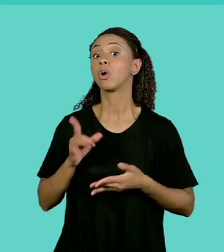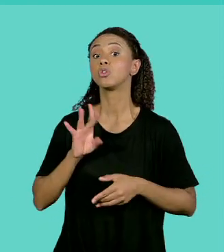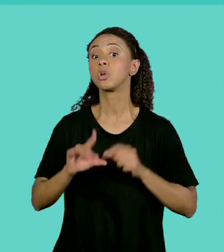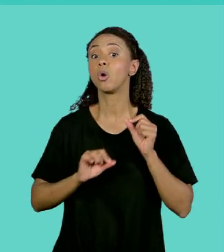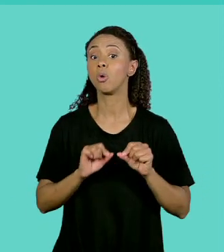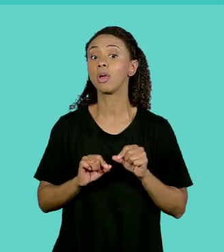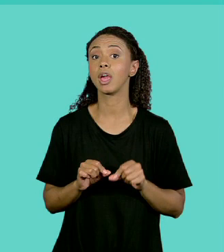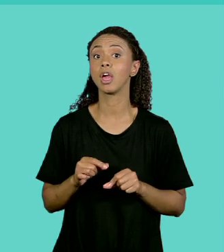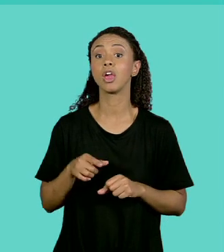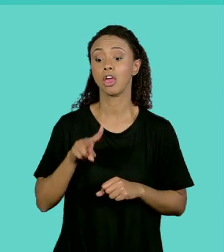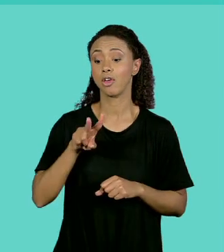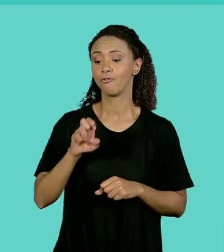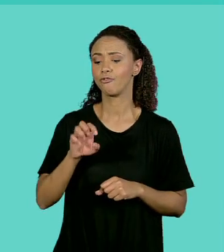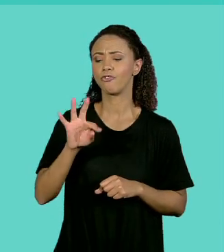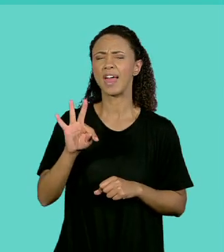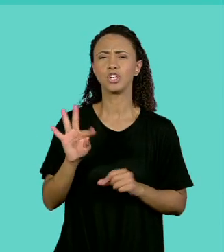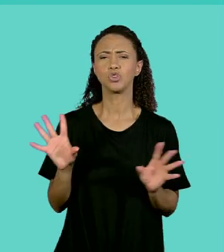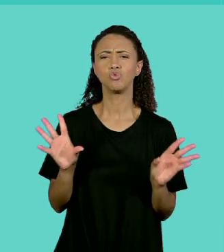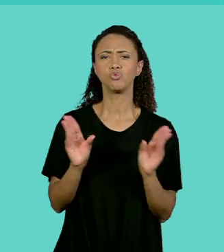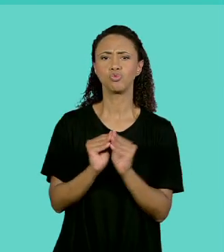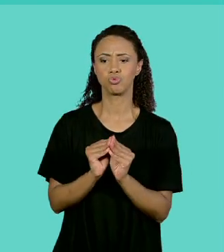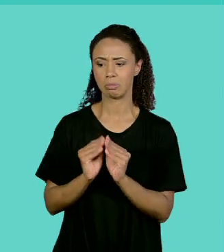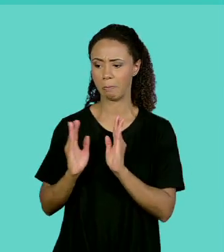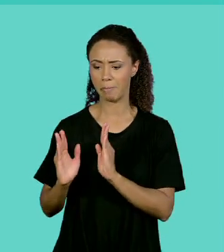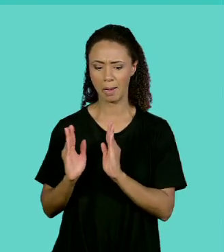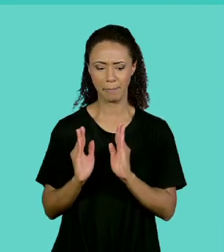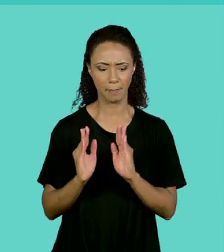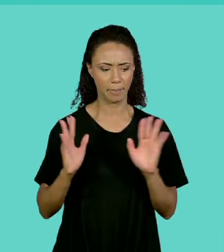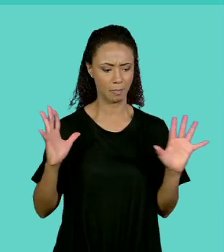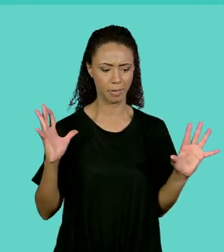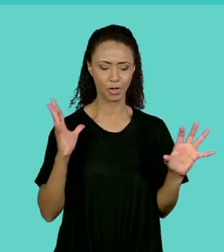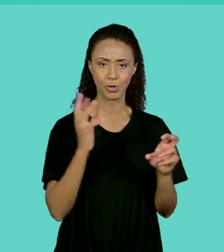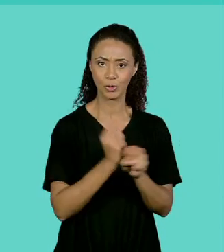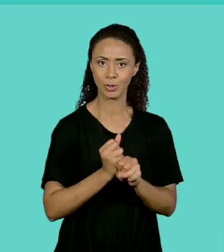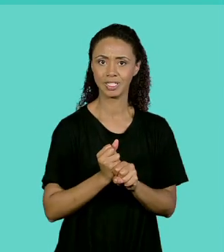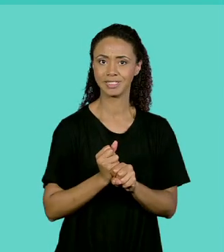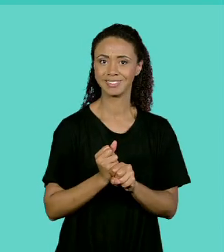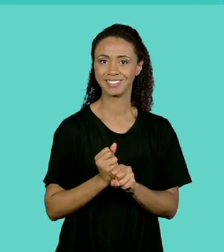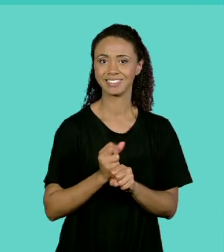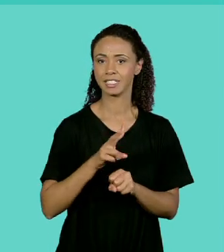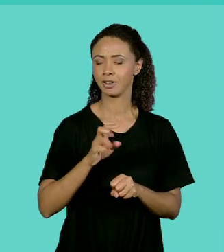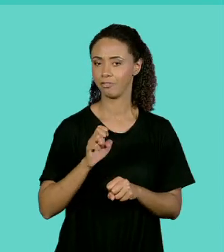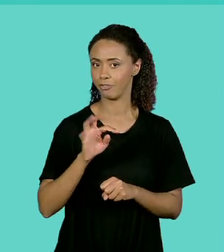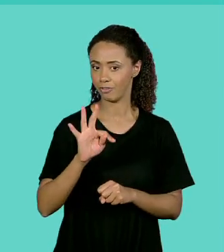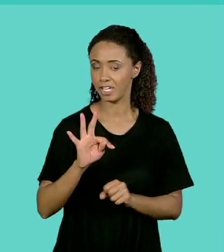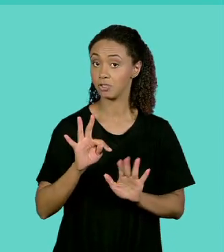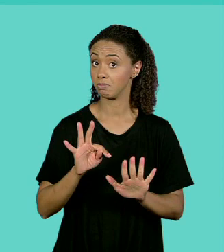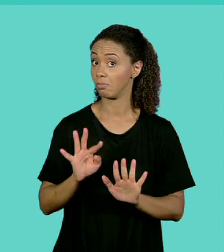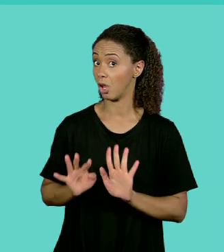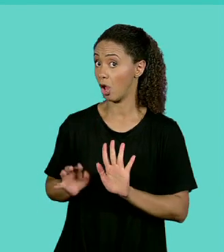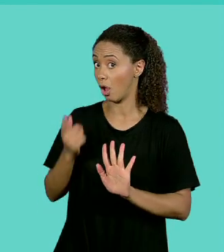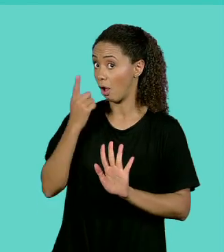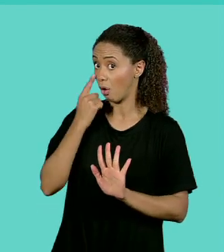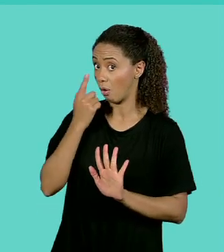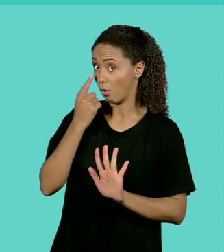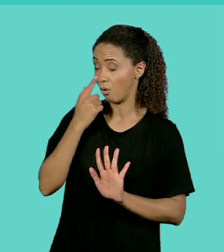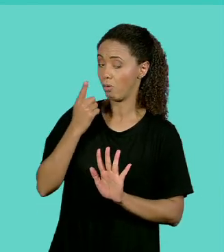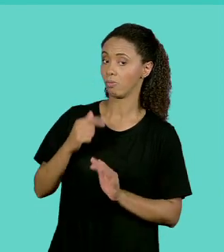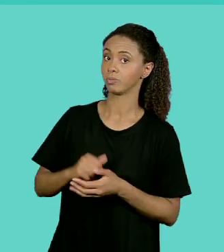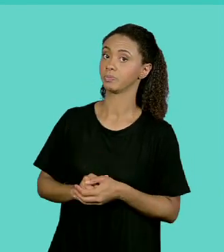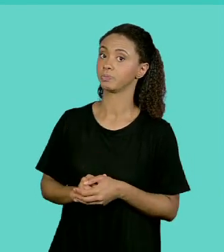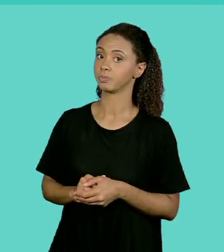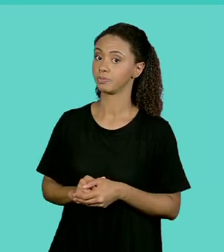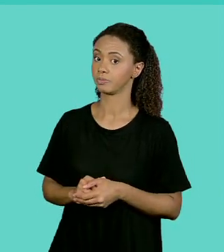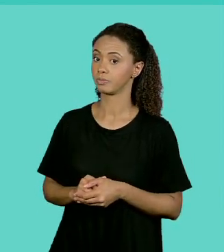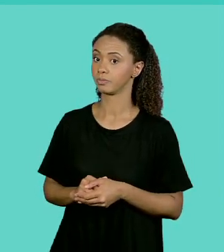variável do tipo conjunto, que é um conjunto, aliás, de cinco posições. E aqui é um detalhe, quando nós dizemos o